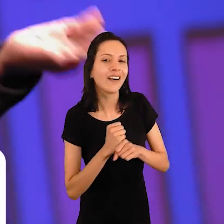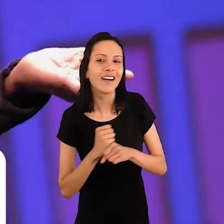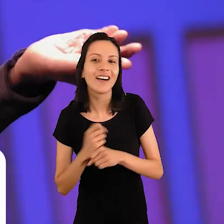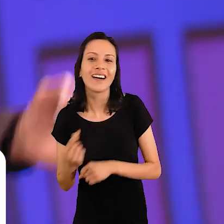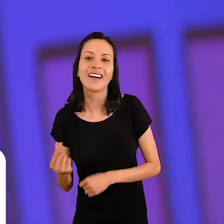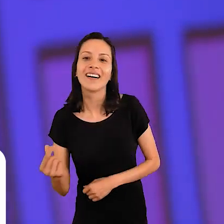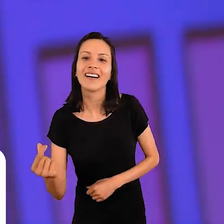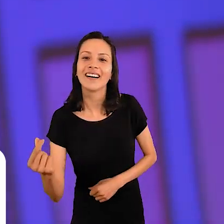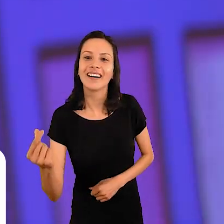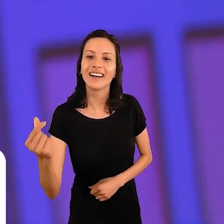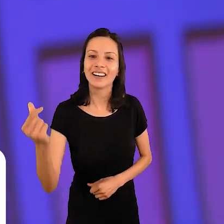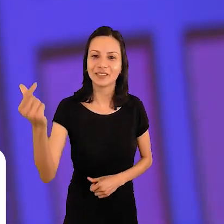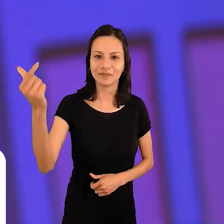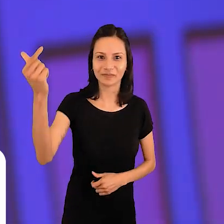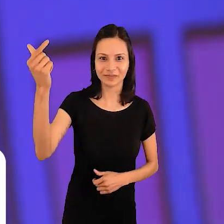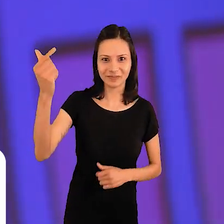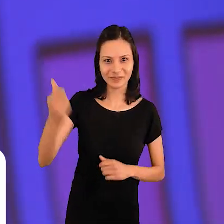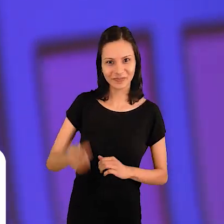antes e depois.